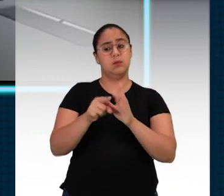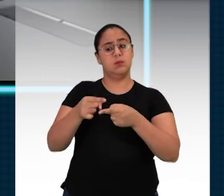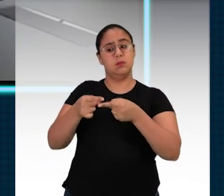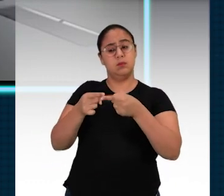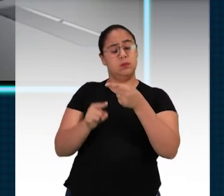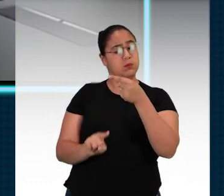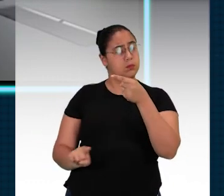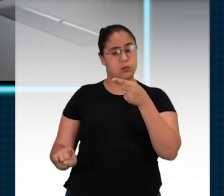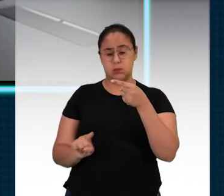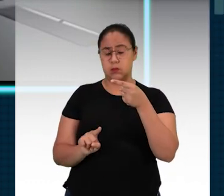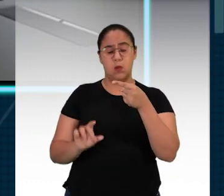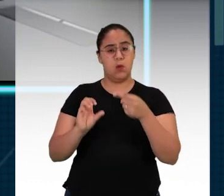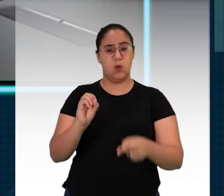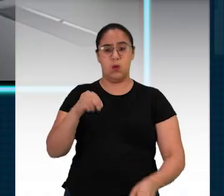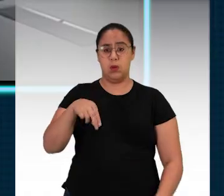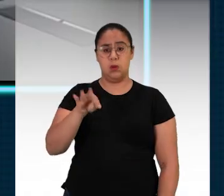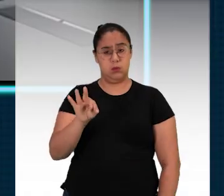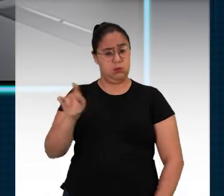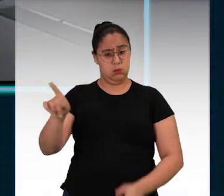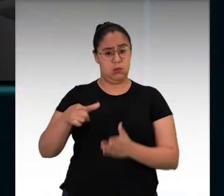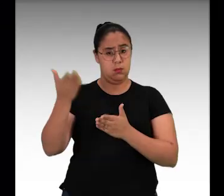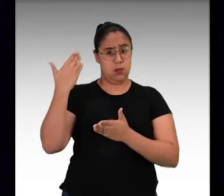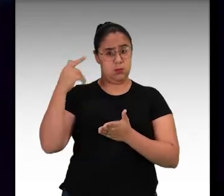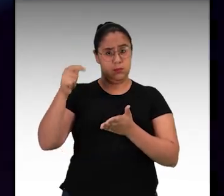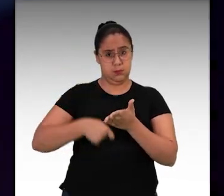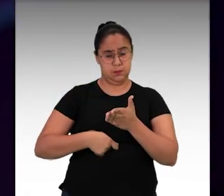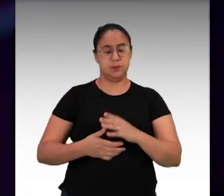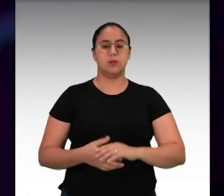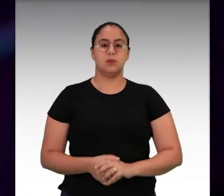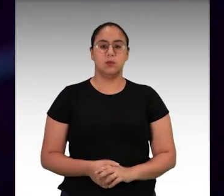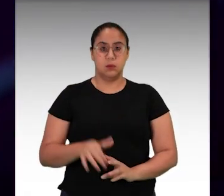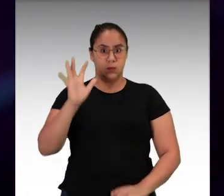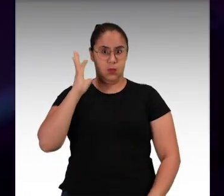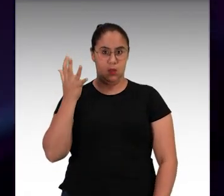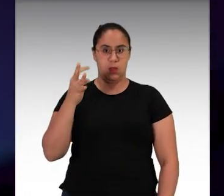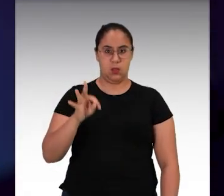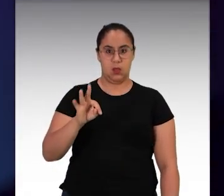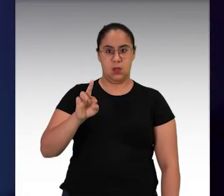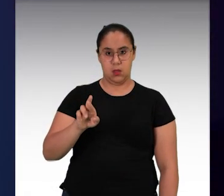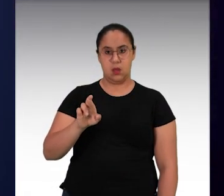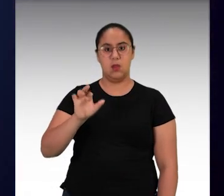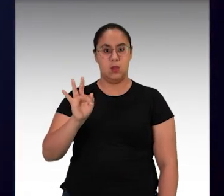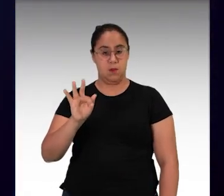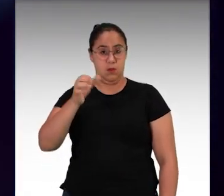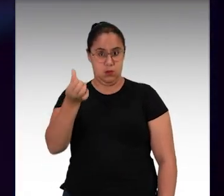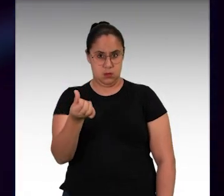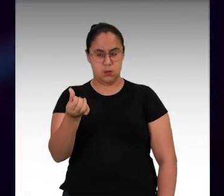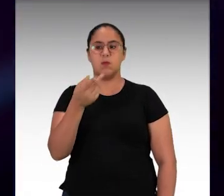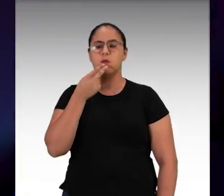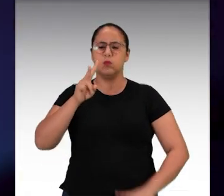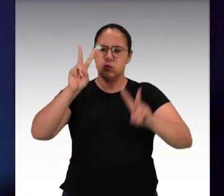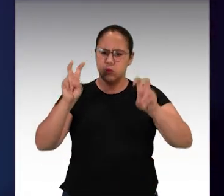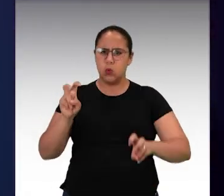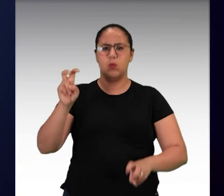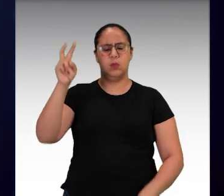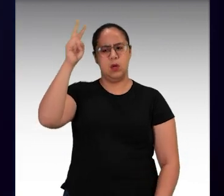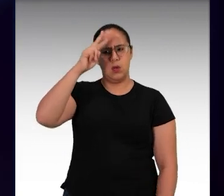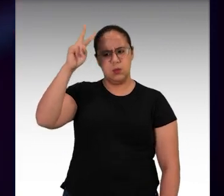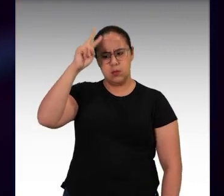descumprimento da conversão por ele assinado. Na decisão, o TRF6 afirma que a memória, a